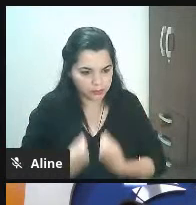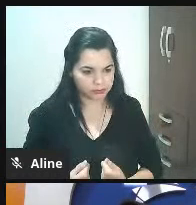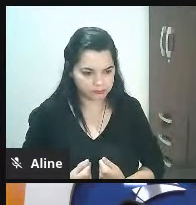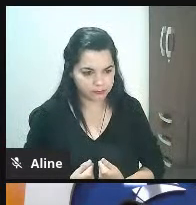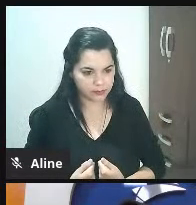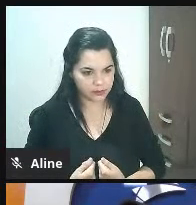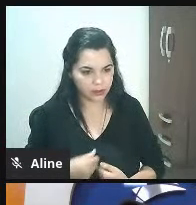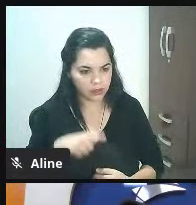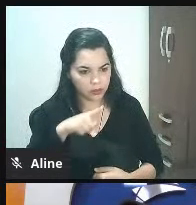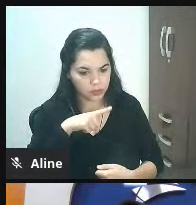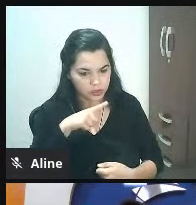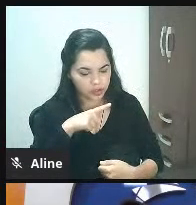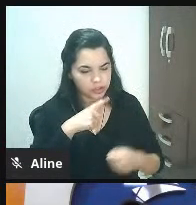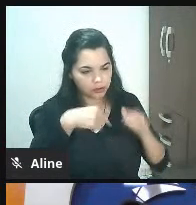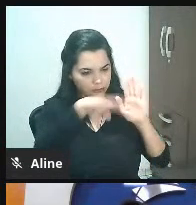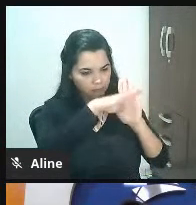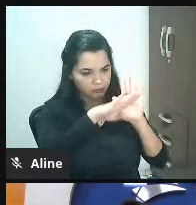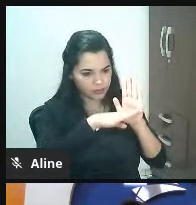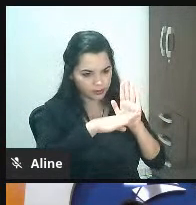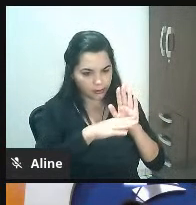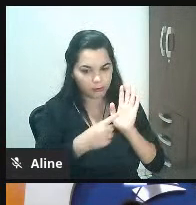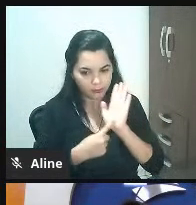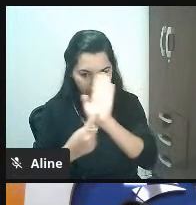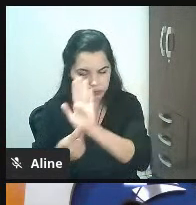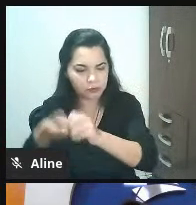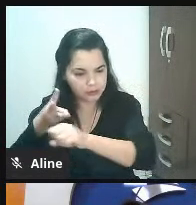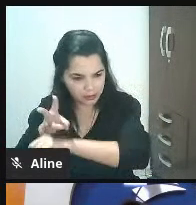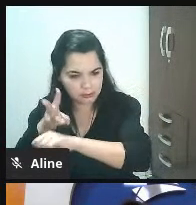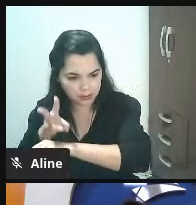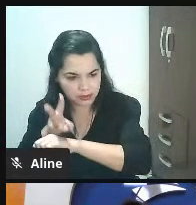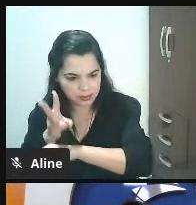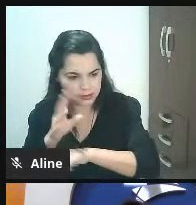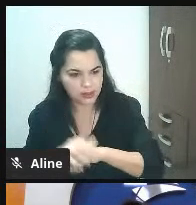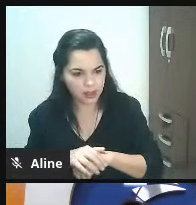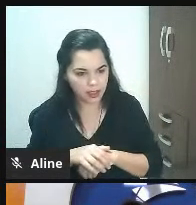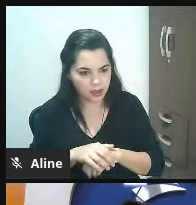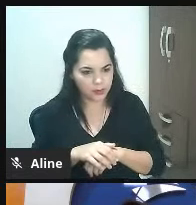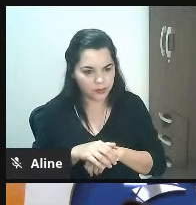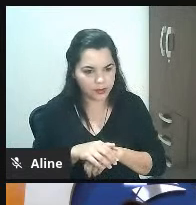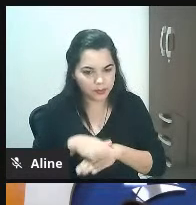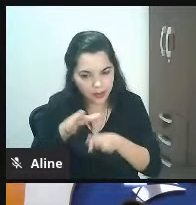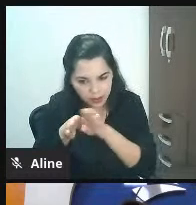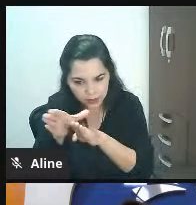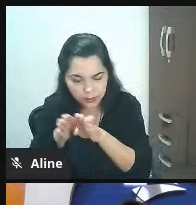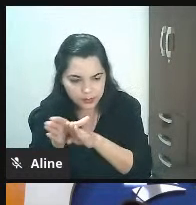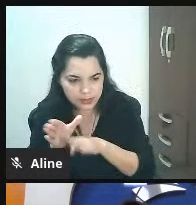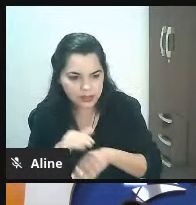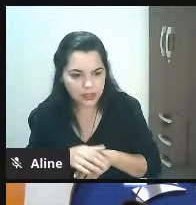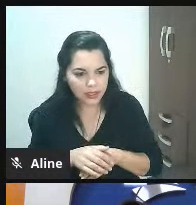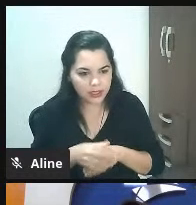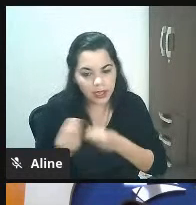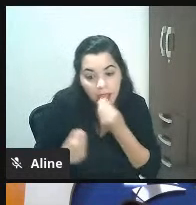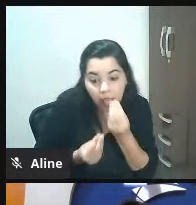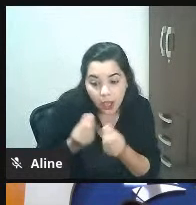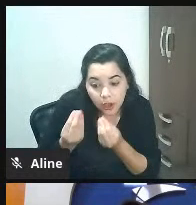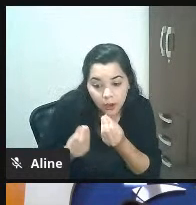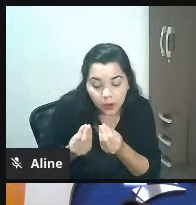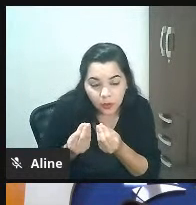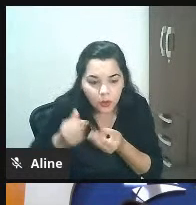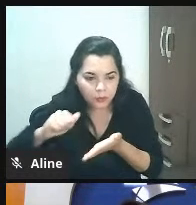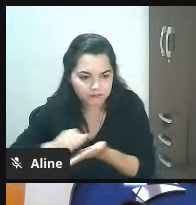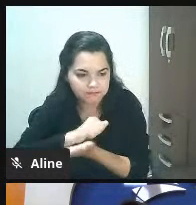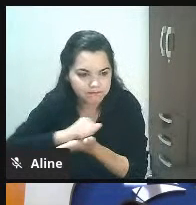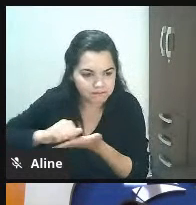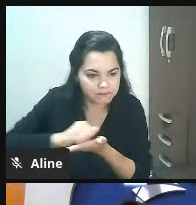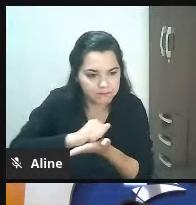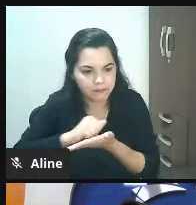em pdf que a gente disponibiliza para os clientes via whatsapp por exemplo para orientar sobre o que como passar como evitar isso